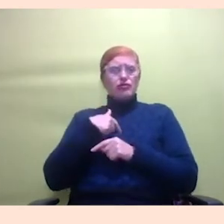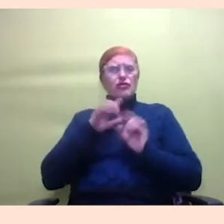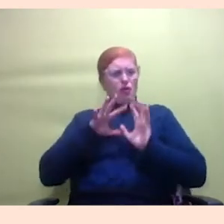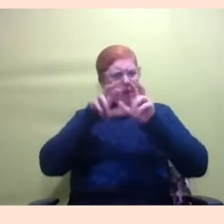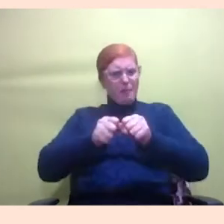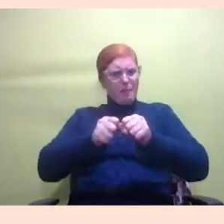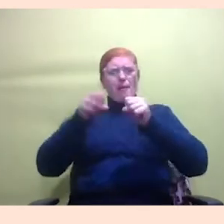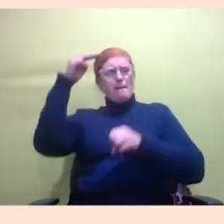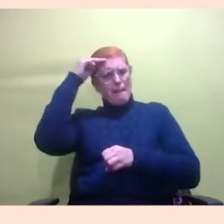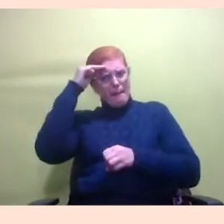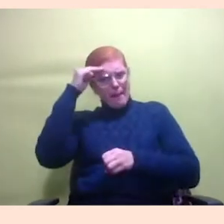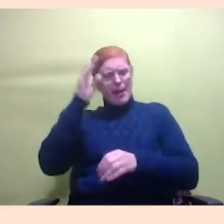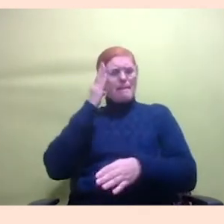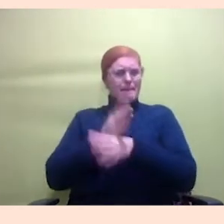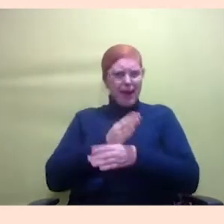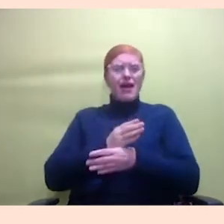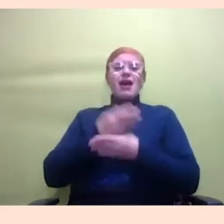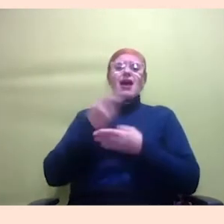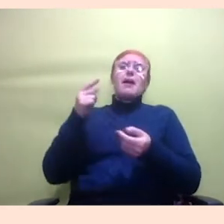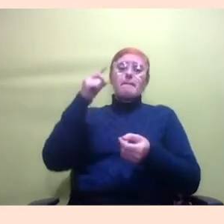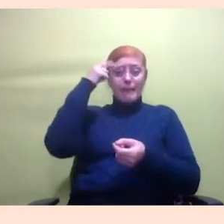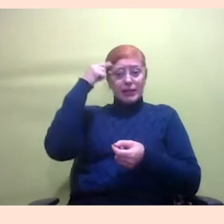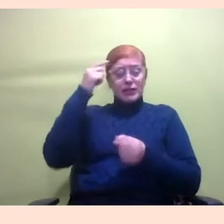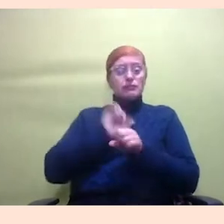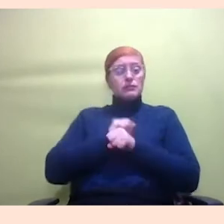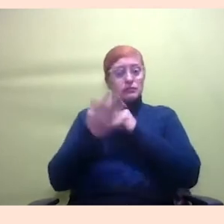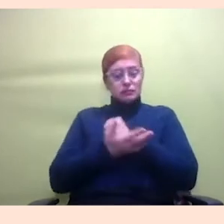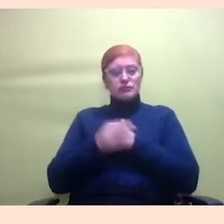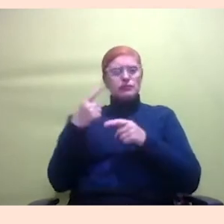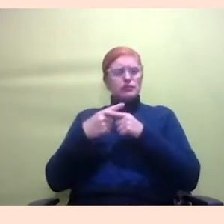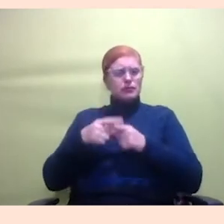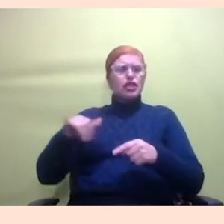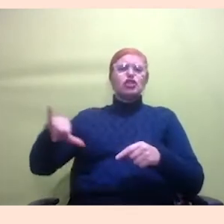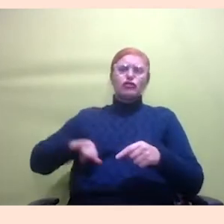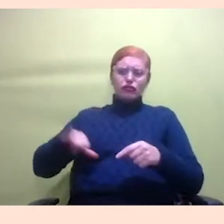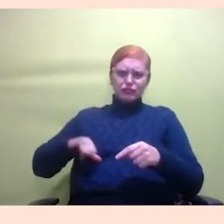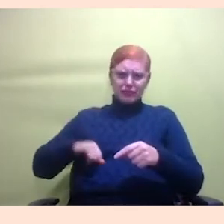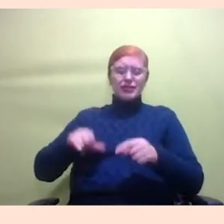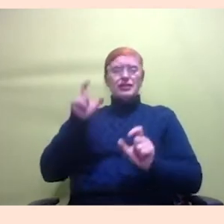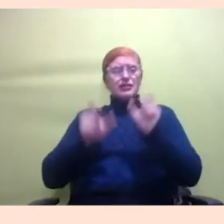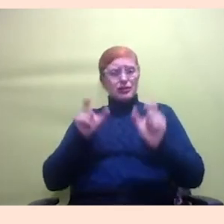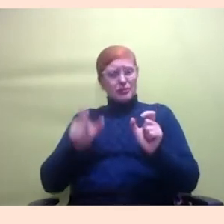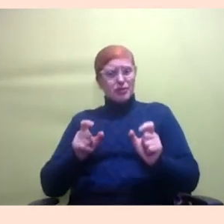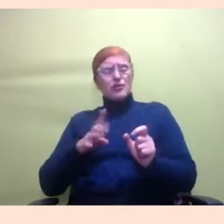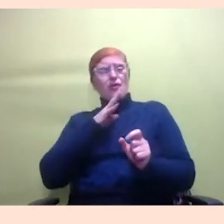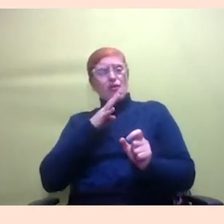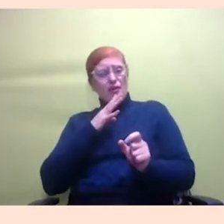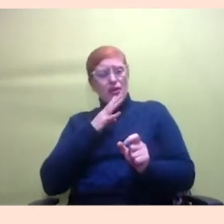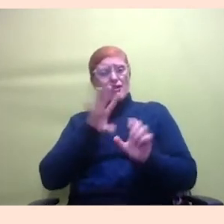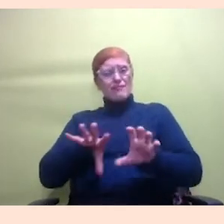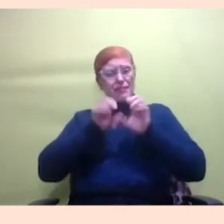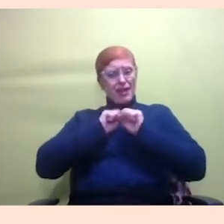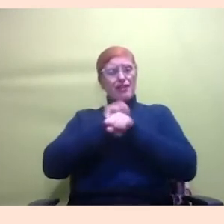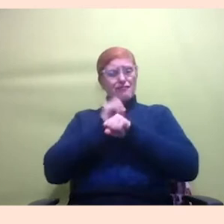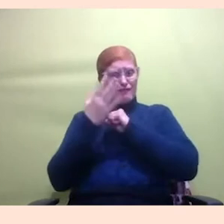pensar no que é a pandemia porque tem sido doloroso pessoas próximas começaram a pegar doença então acho que isso tá fazendo tá mexendo muito com a